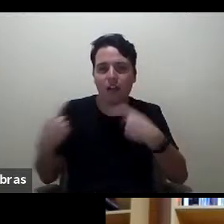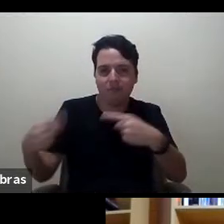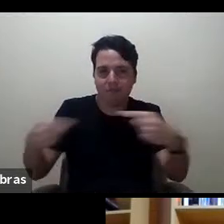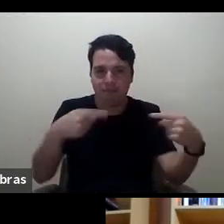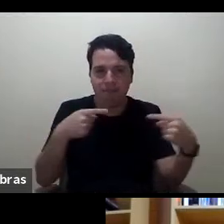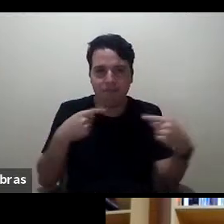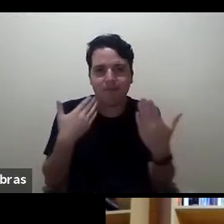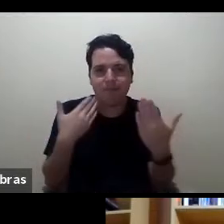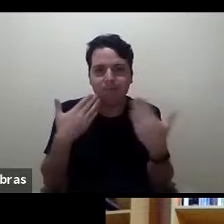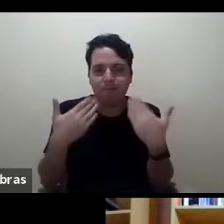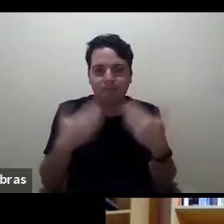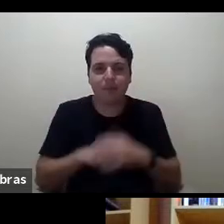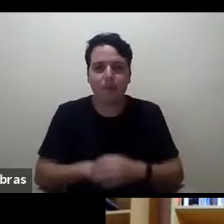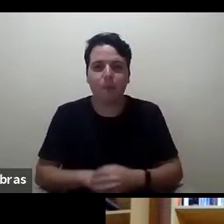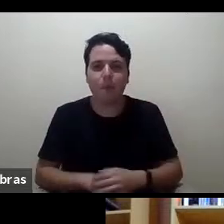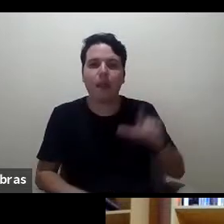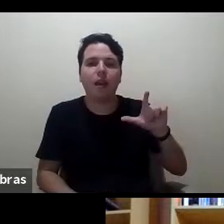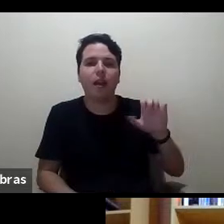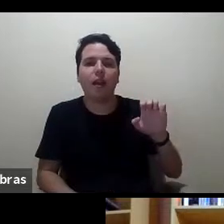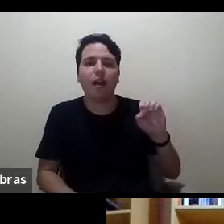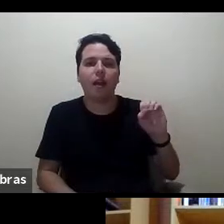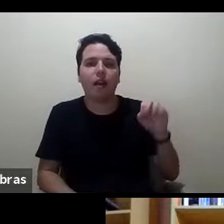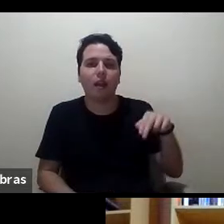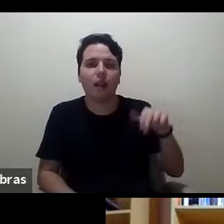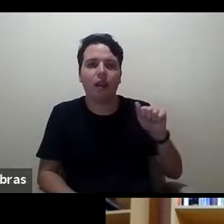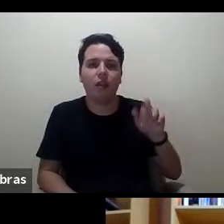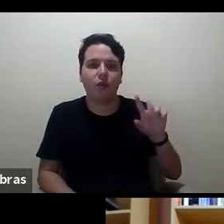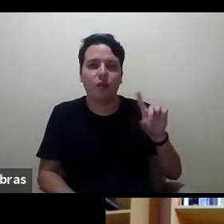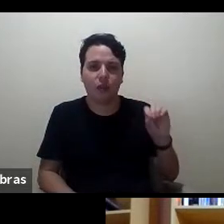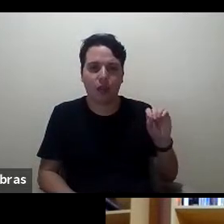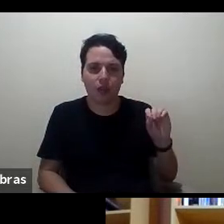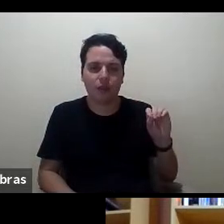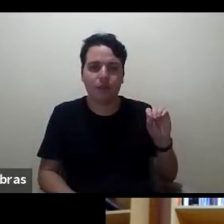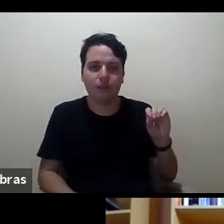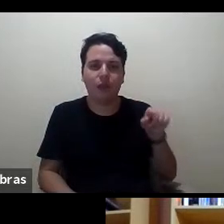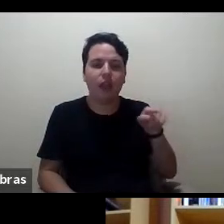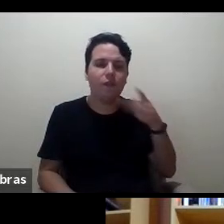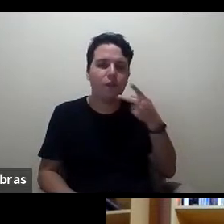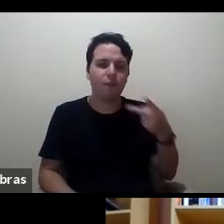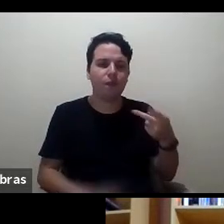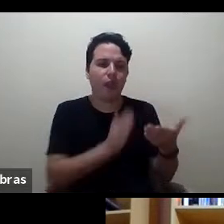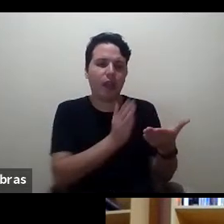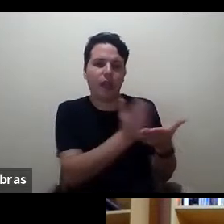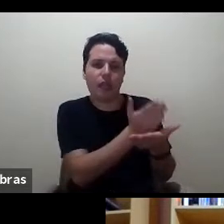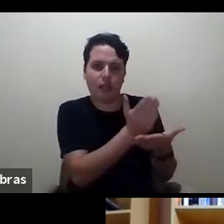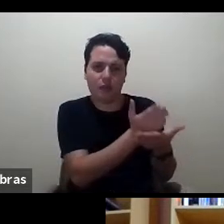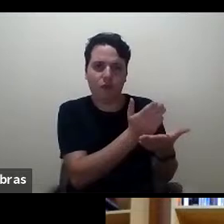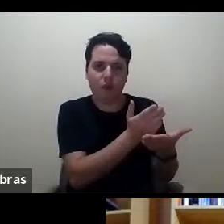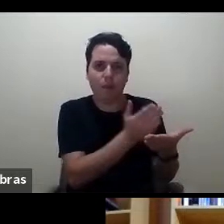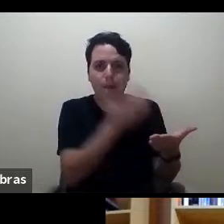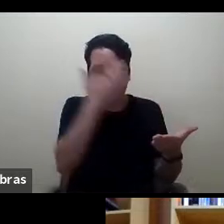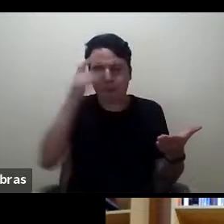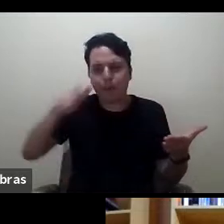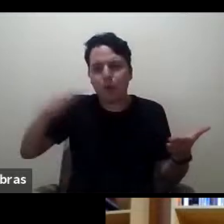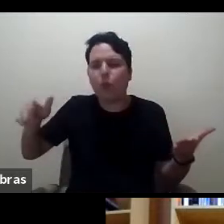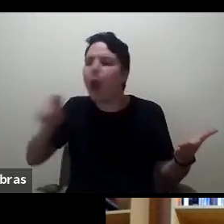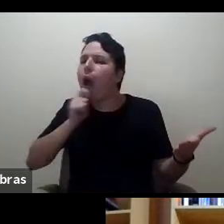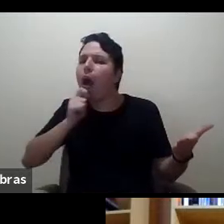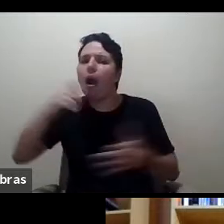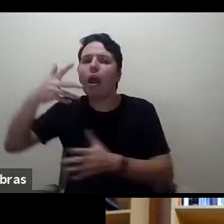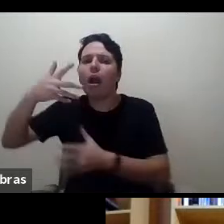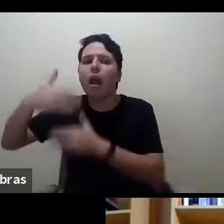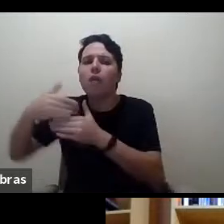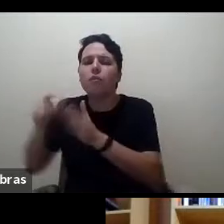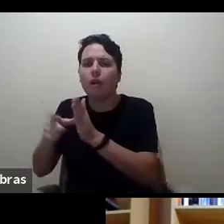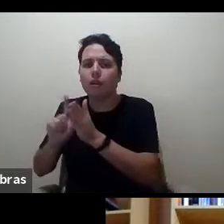O Leonardo Peixoto pergunta assim, o livro não ter sido resenhado antes por alguém, é um critério